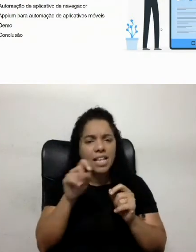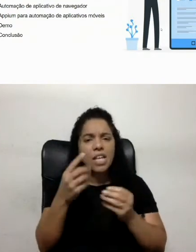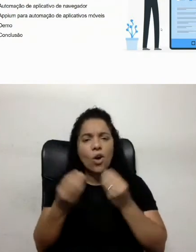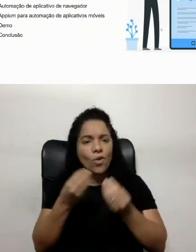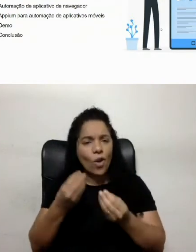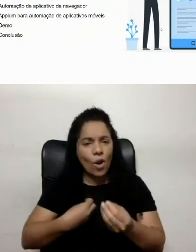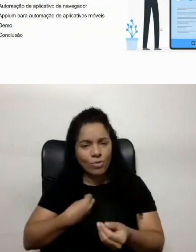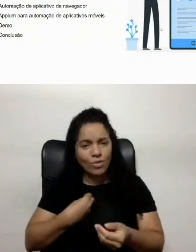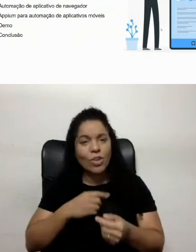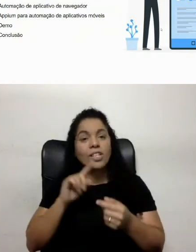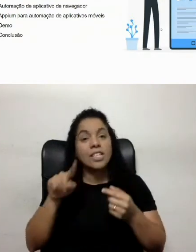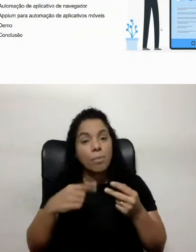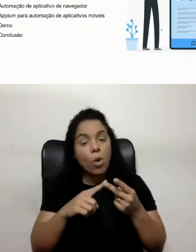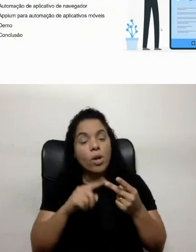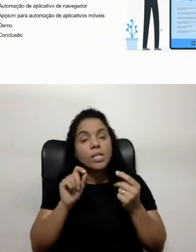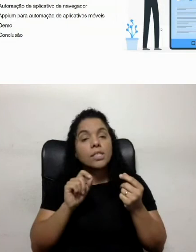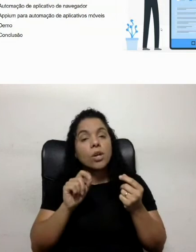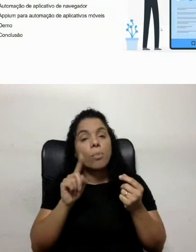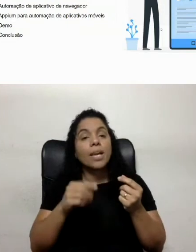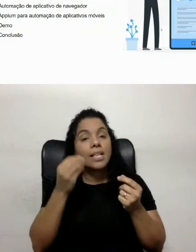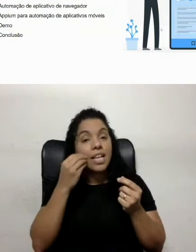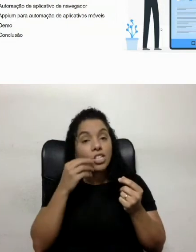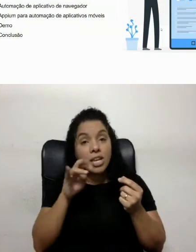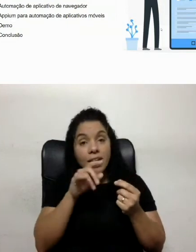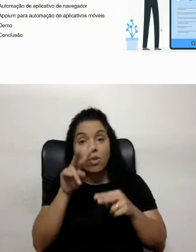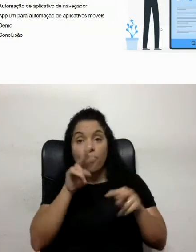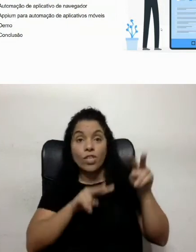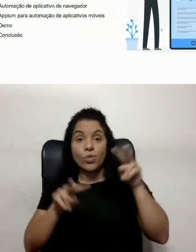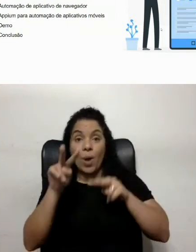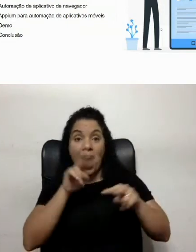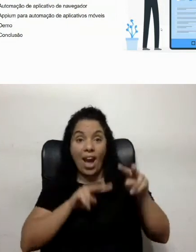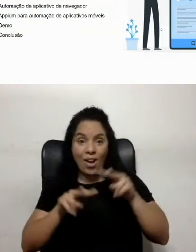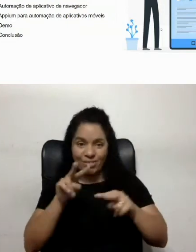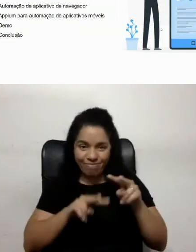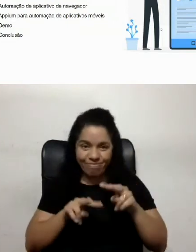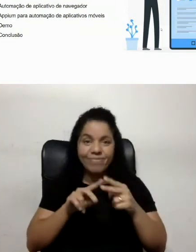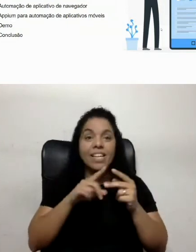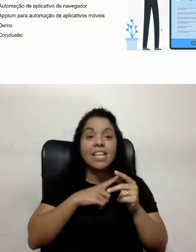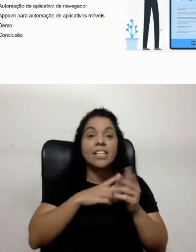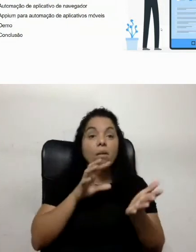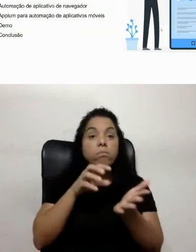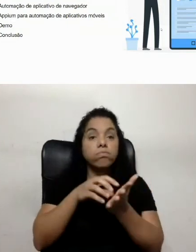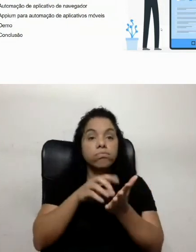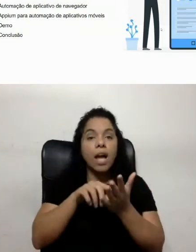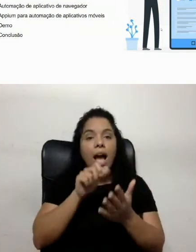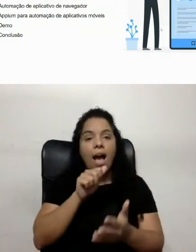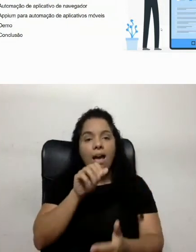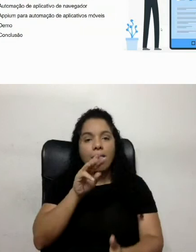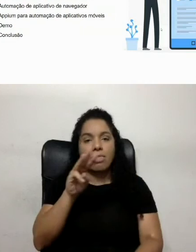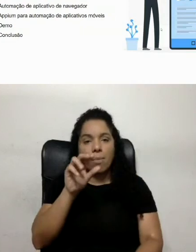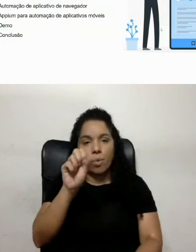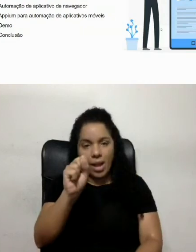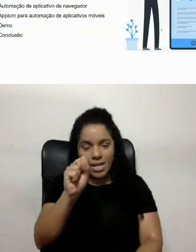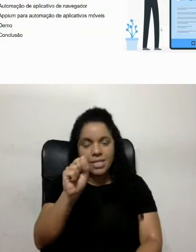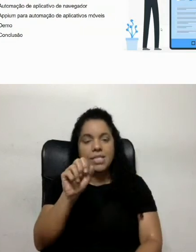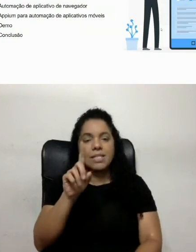Depois eu vim falando um pouquinho sobre o teste de regressão visual, um pouquinho sobre a plataforma AWS, device farms, né?